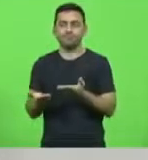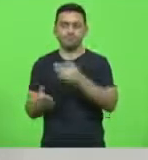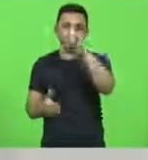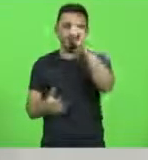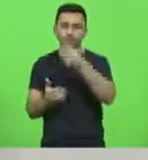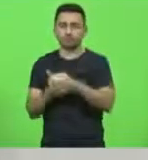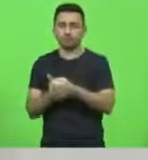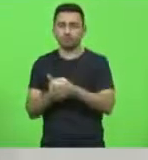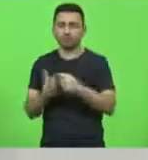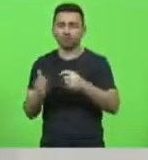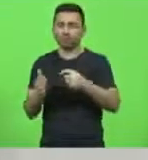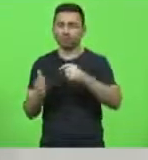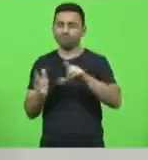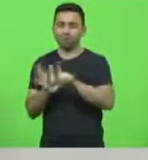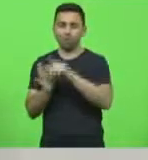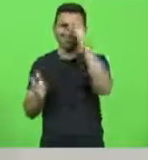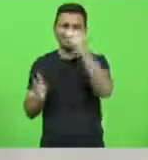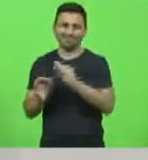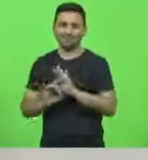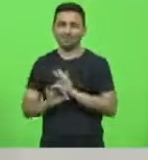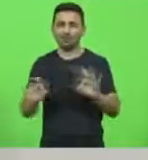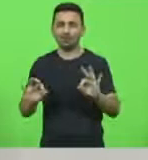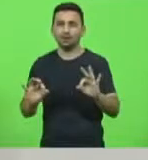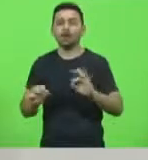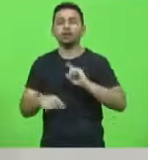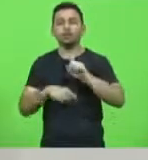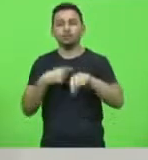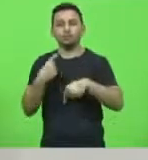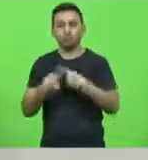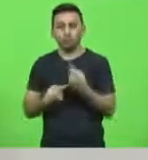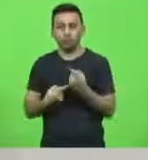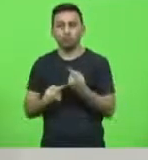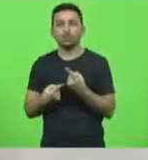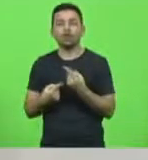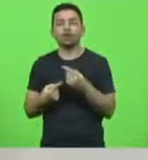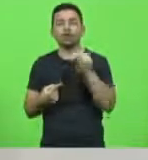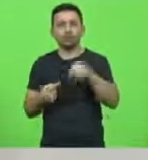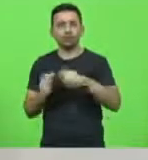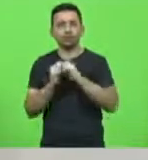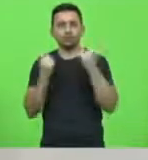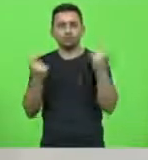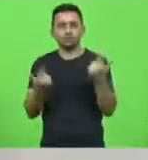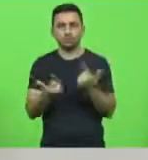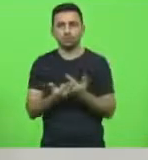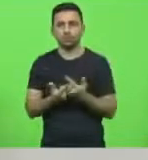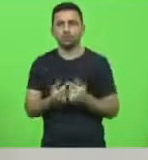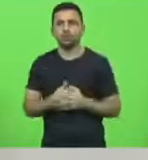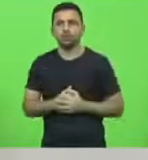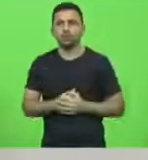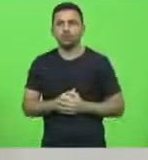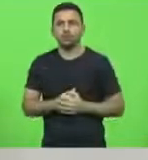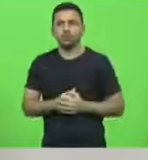Foi quando, aí sim, a Assembleia bateu as portas do Poder Judiciário... Presidente, eu vou precisar dos 10 minutos.